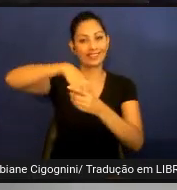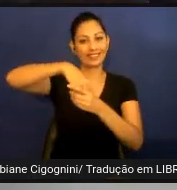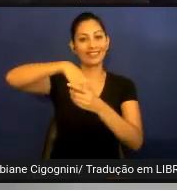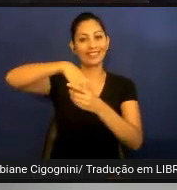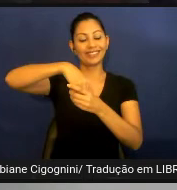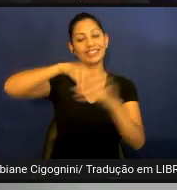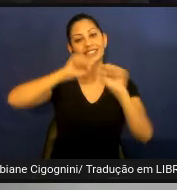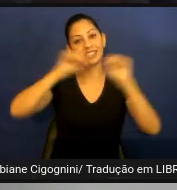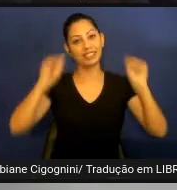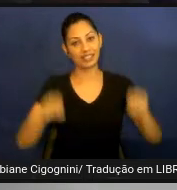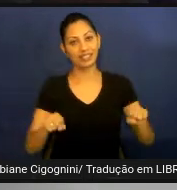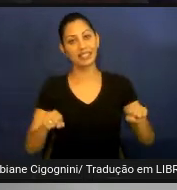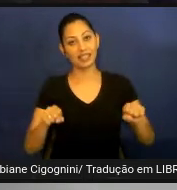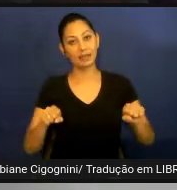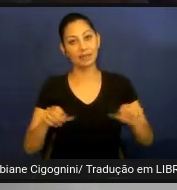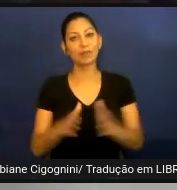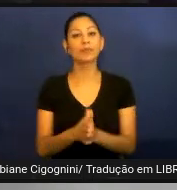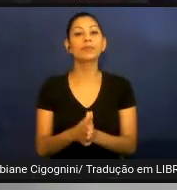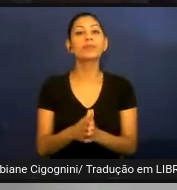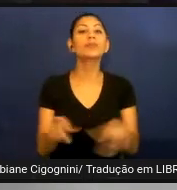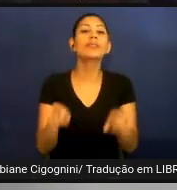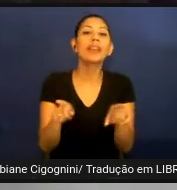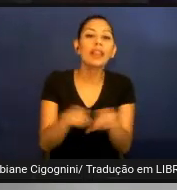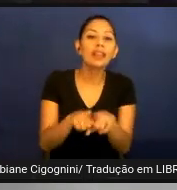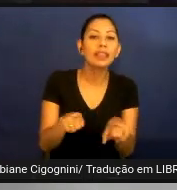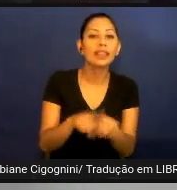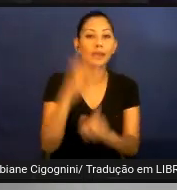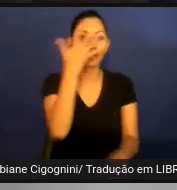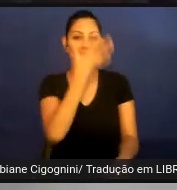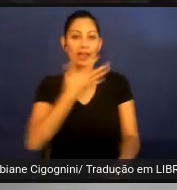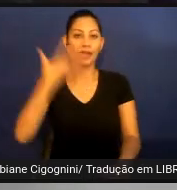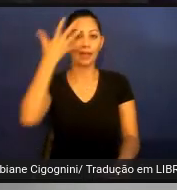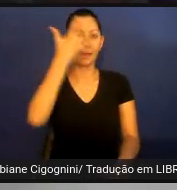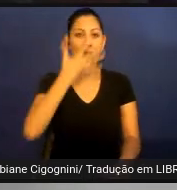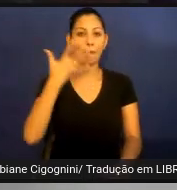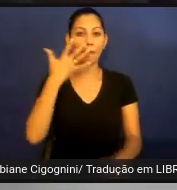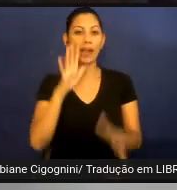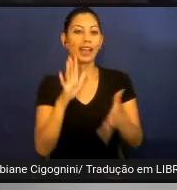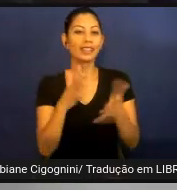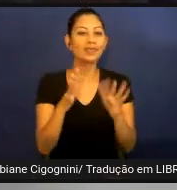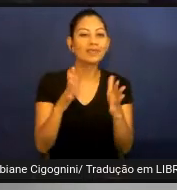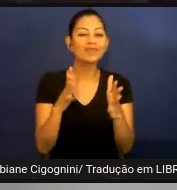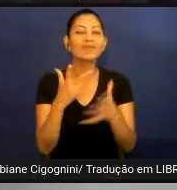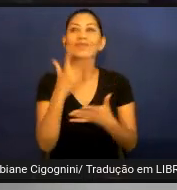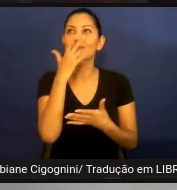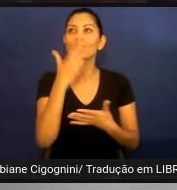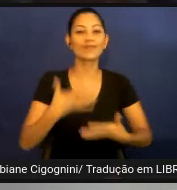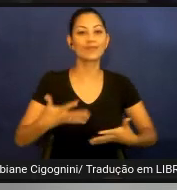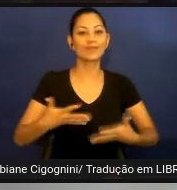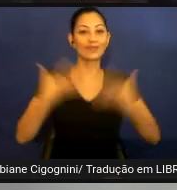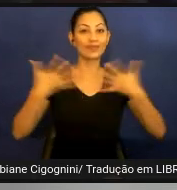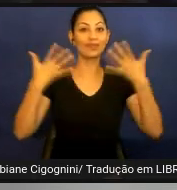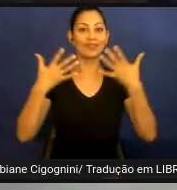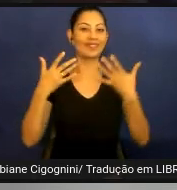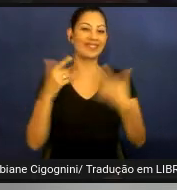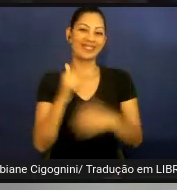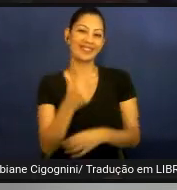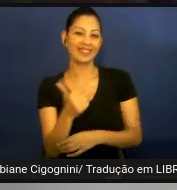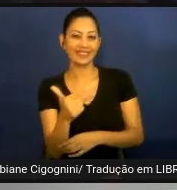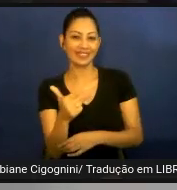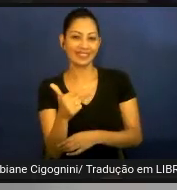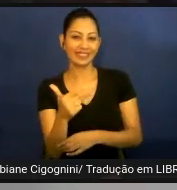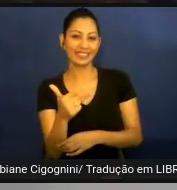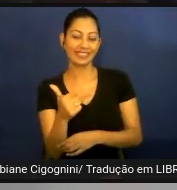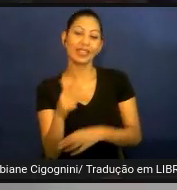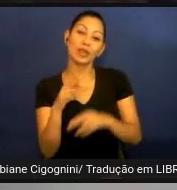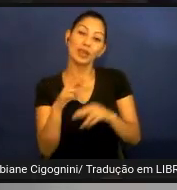e a interface dele não é tão interativa quanto a do Hand Talk. Eu acho que talvez por isso as pessoas usem mais o